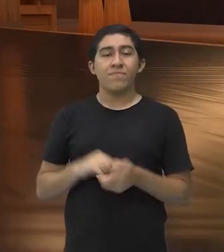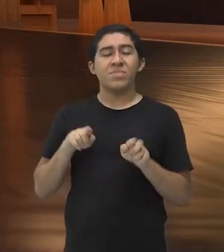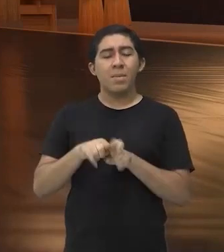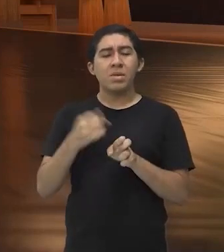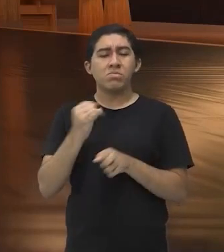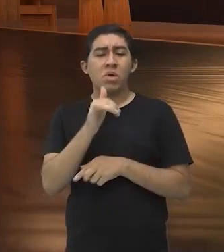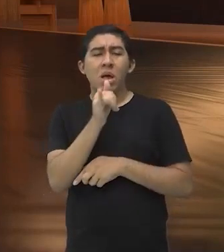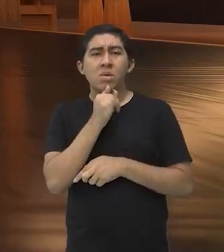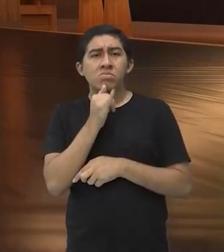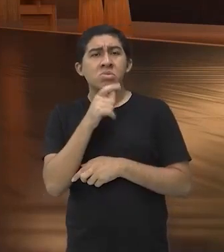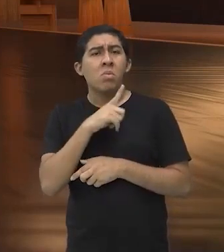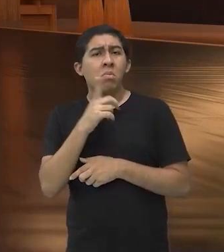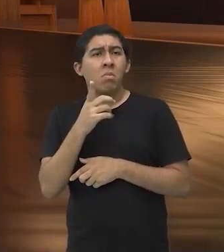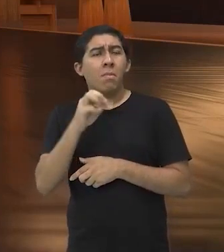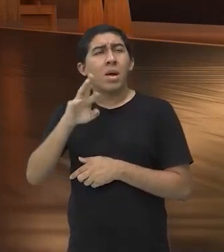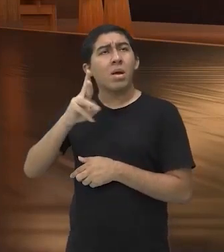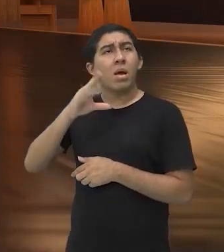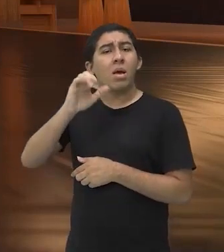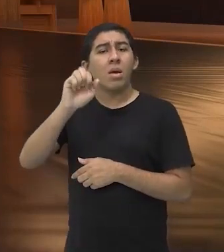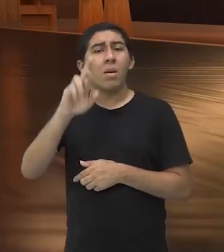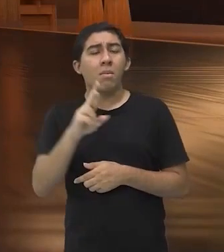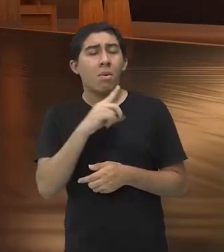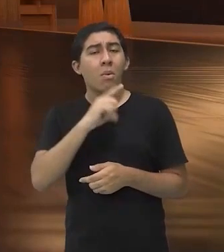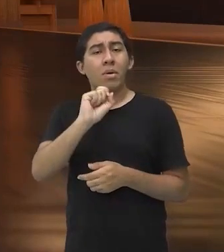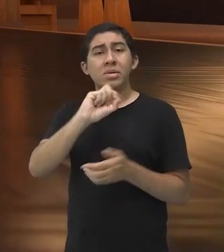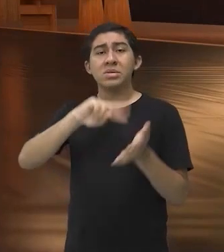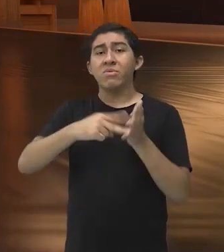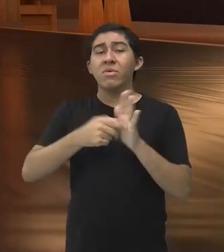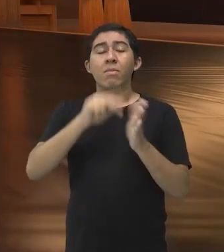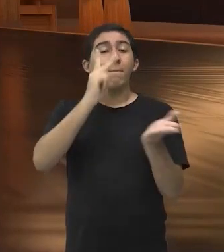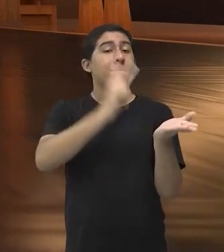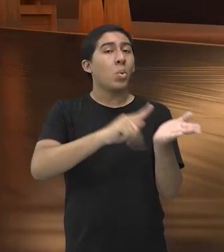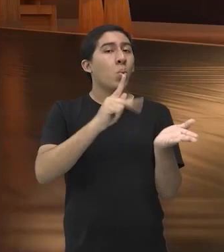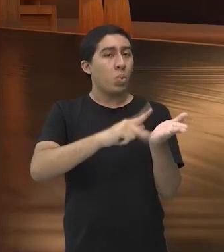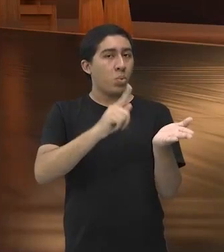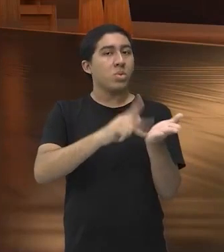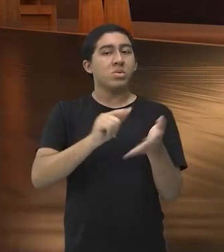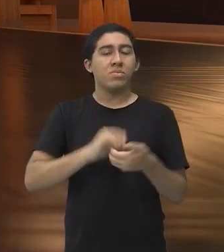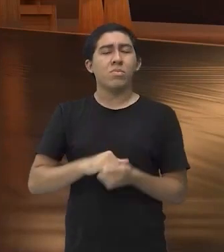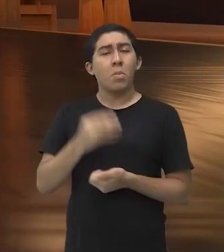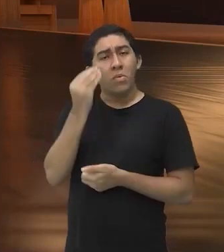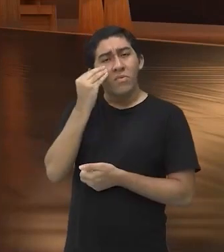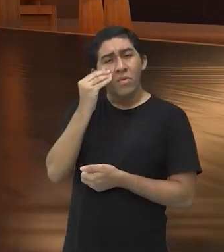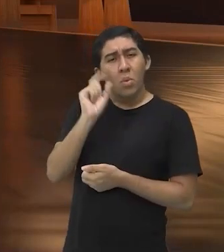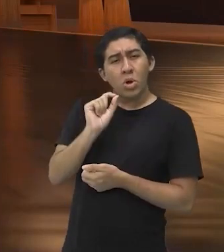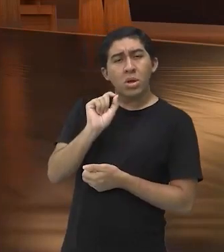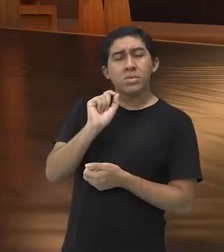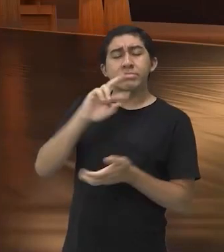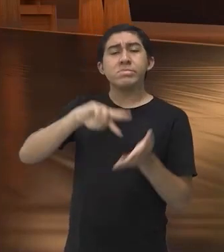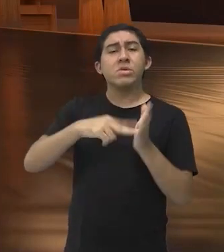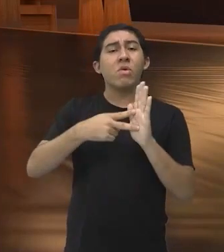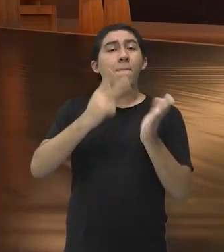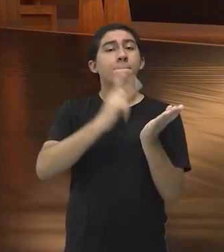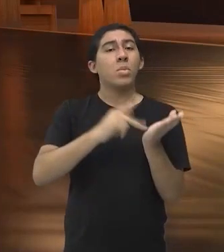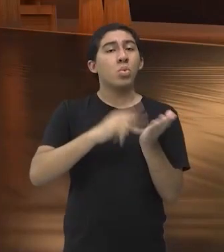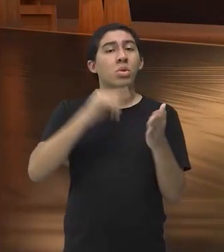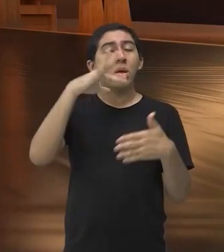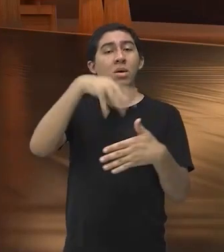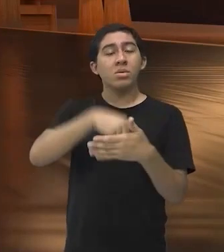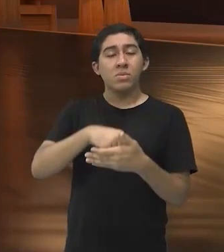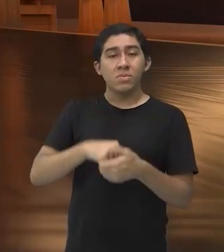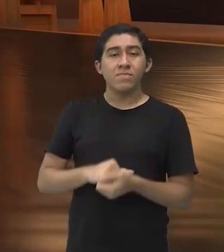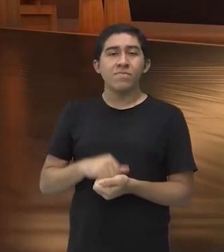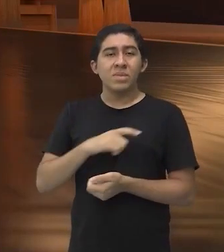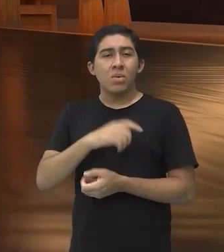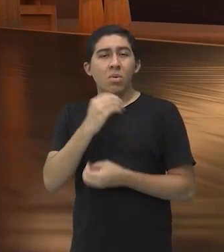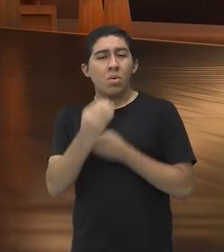marcar, a gente lembra de pontuações e vamos rever o que são considerados pontos ali no jiu-jitsu, tá bom? São consideradas as